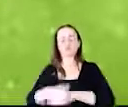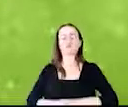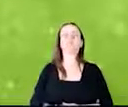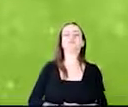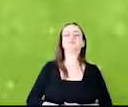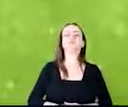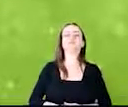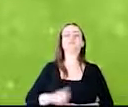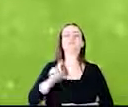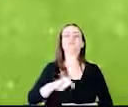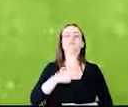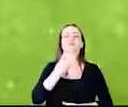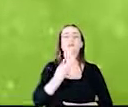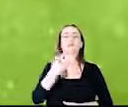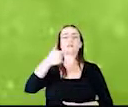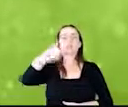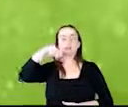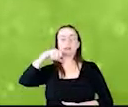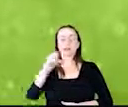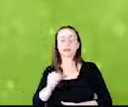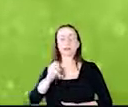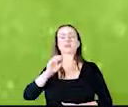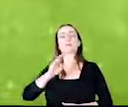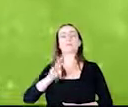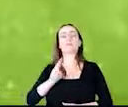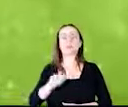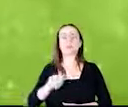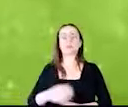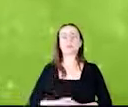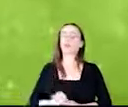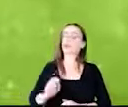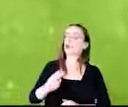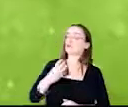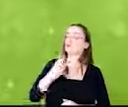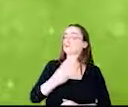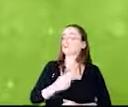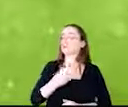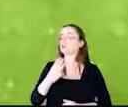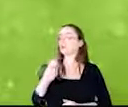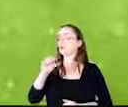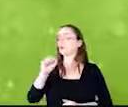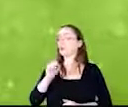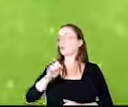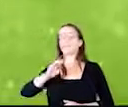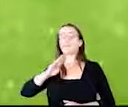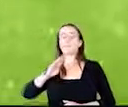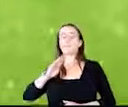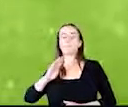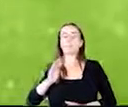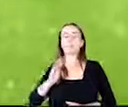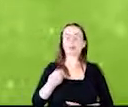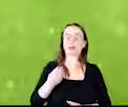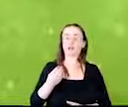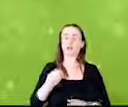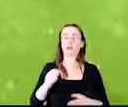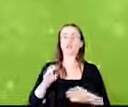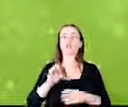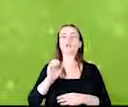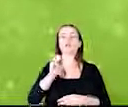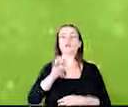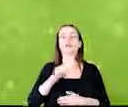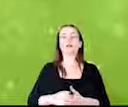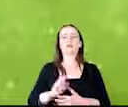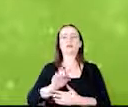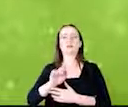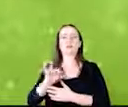São 476 bilhões de dólares, ou 388 bilhões de euros, que os produtores brasileiros investiram em